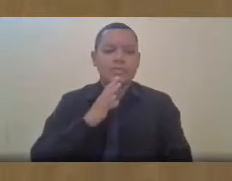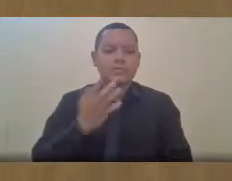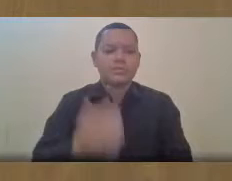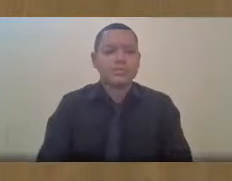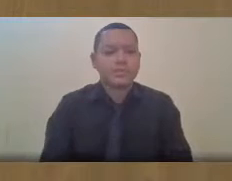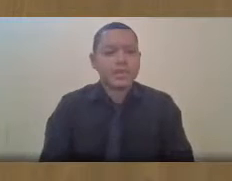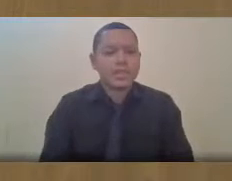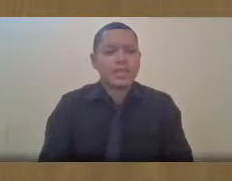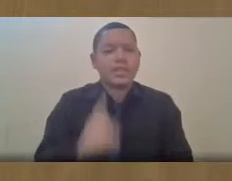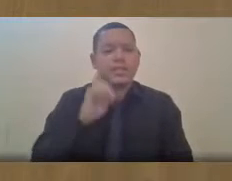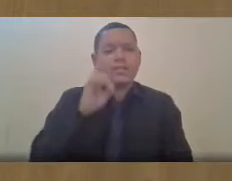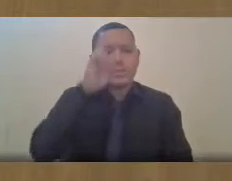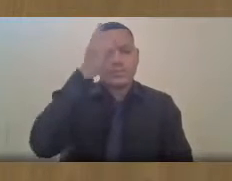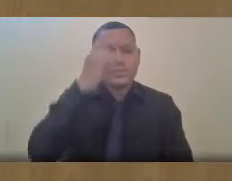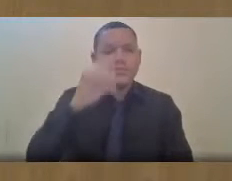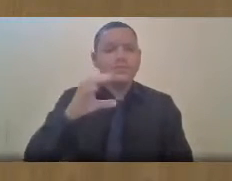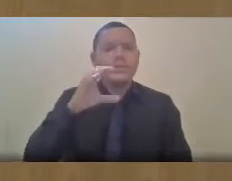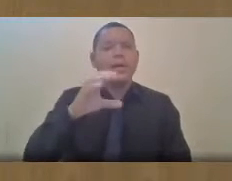uma CPI.